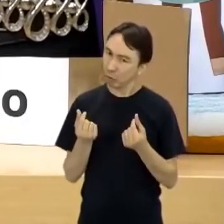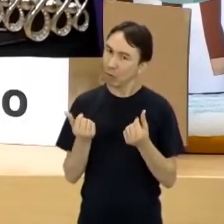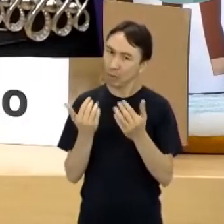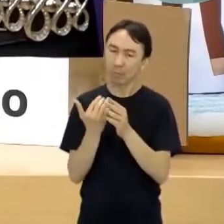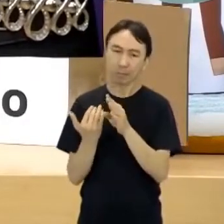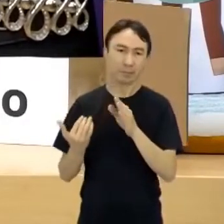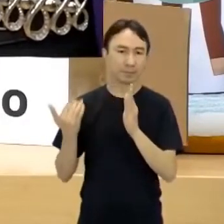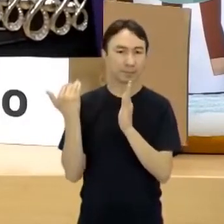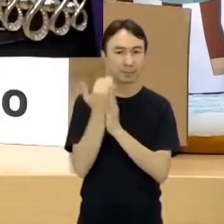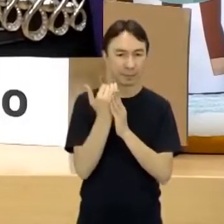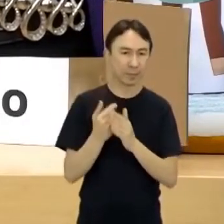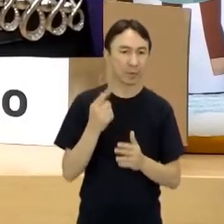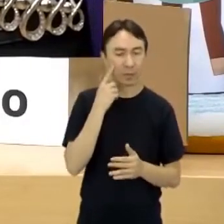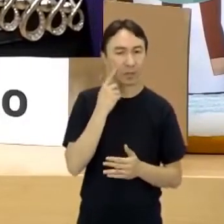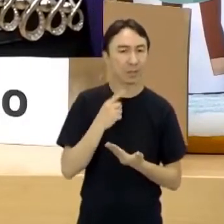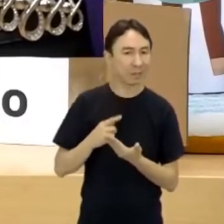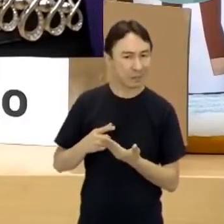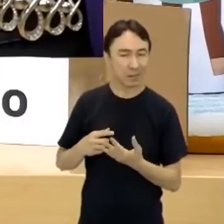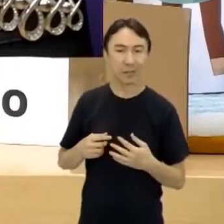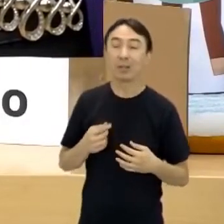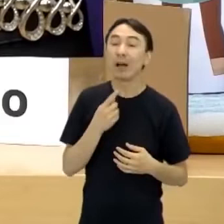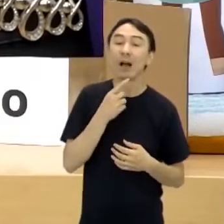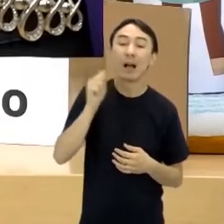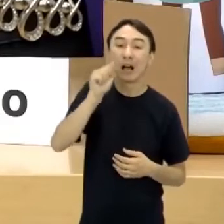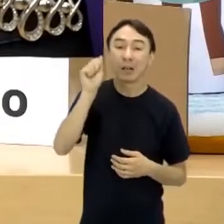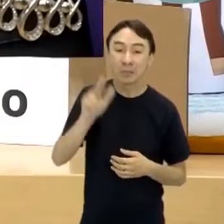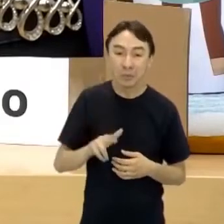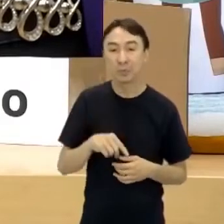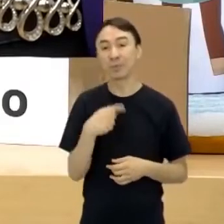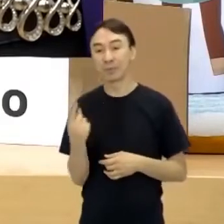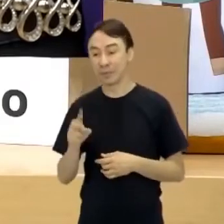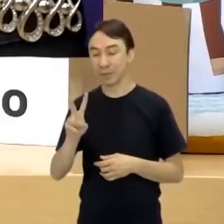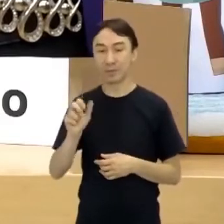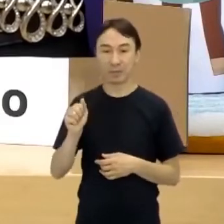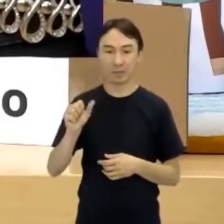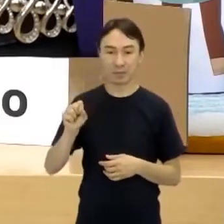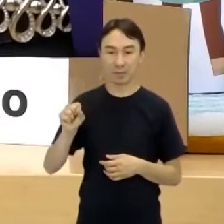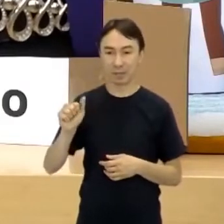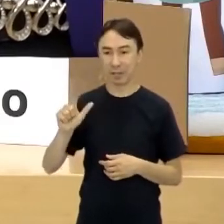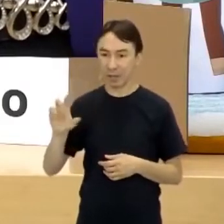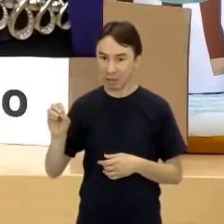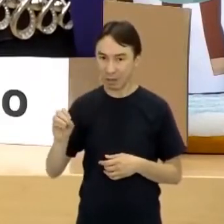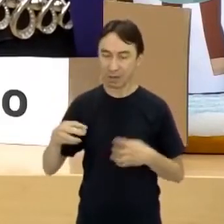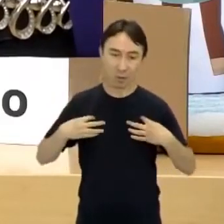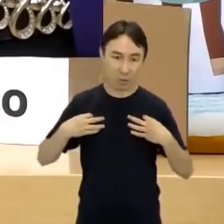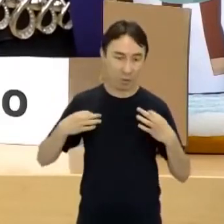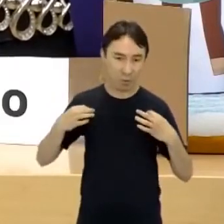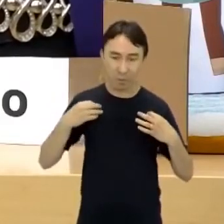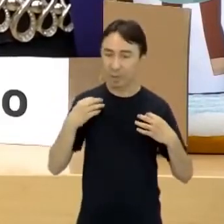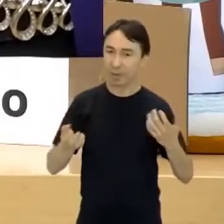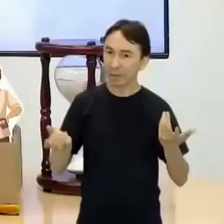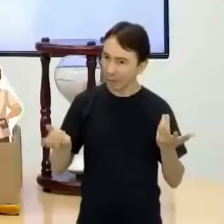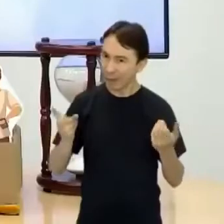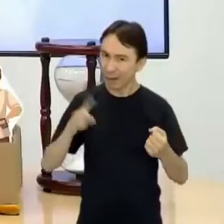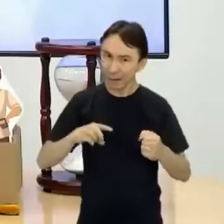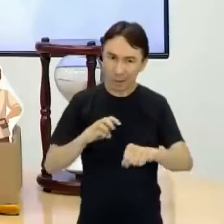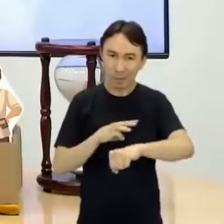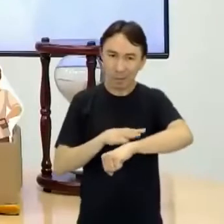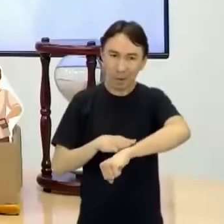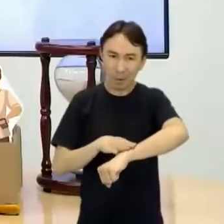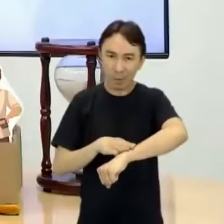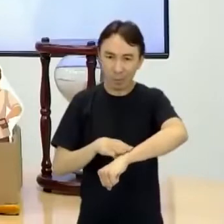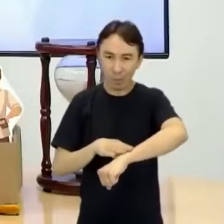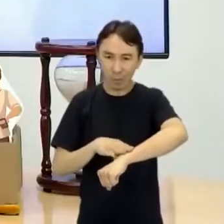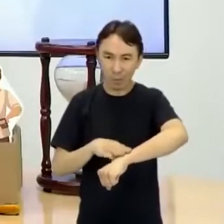ele com uma roupa azul e o vassalo está com uma roupa marrom. Está bem? E o que que é suzerano e vassalo, pro? Será que vocês lembram,